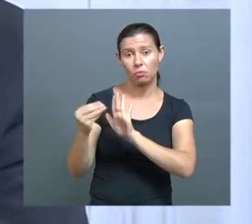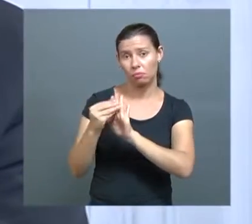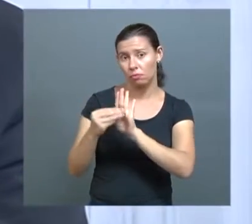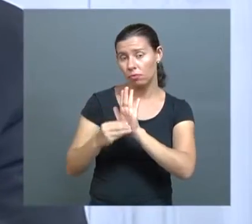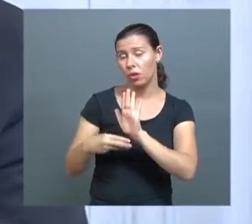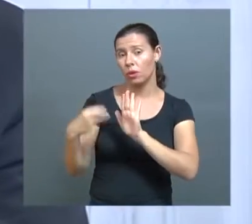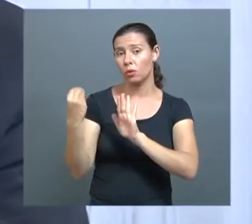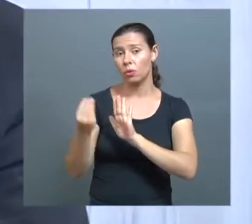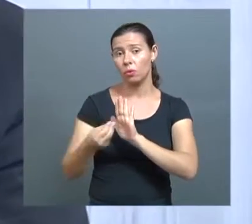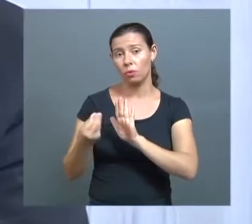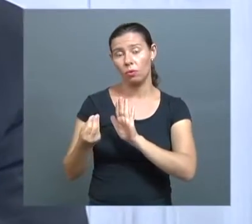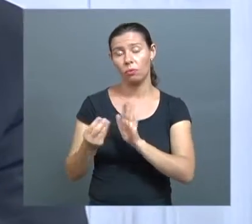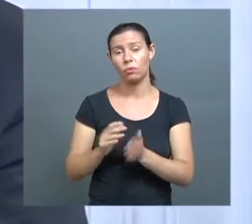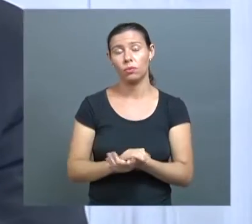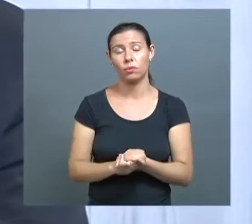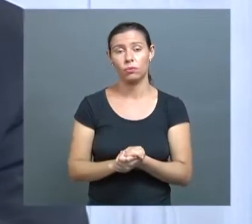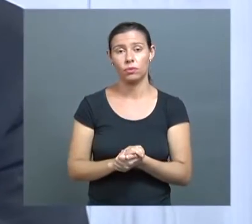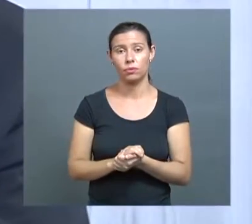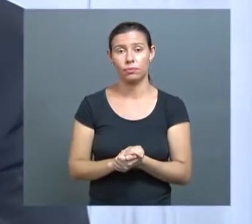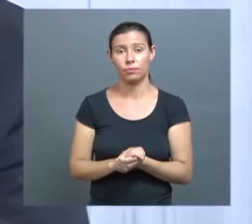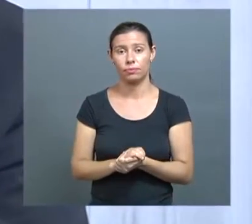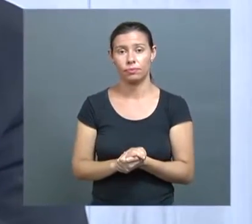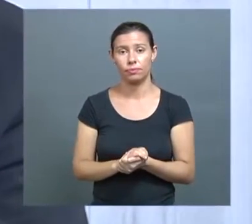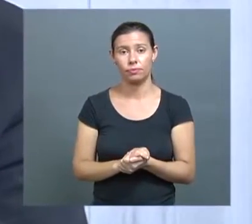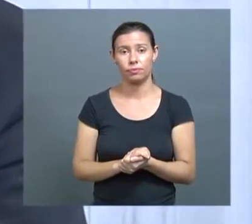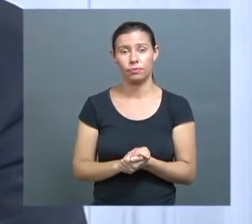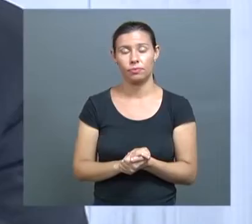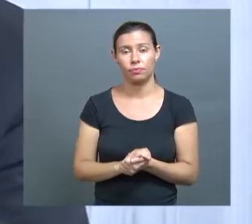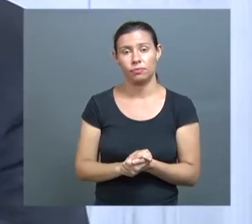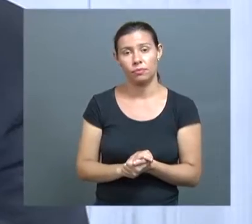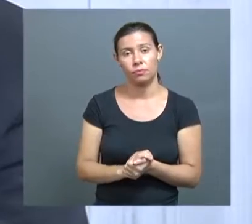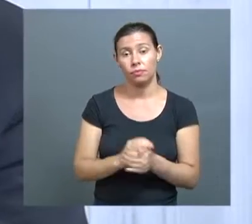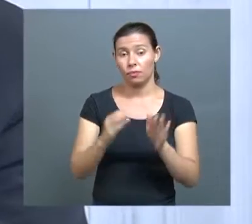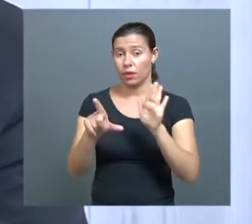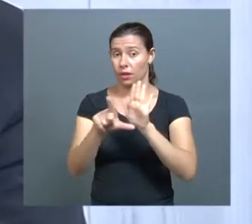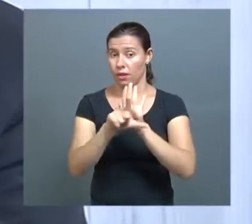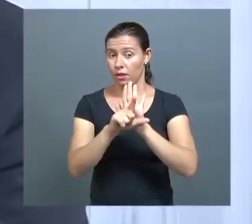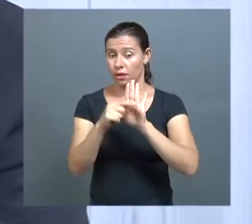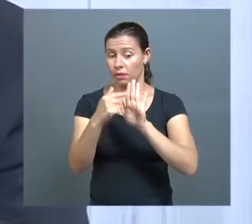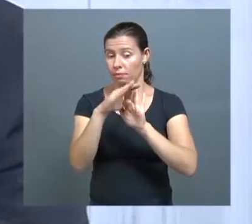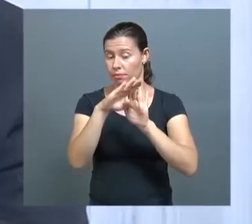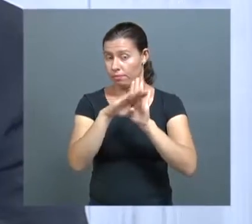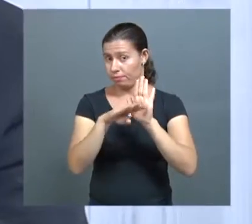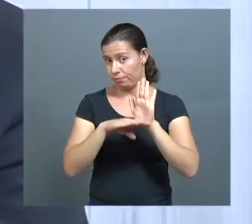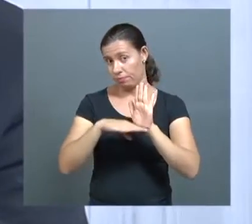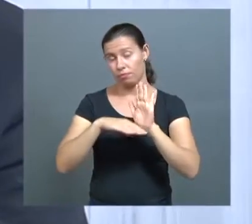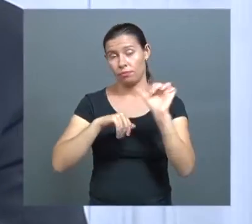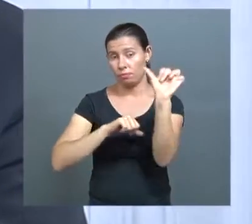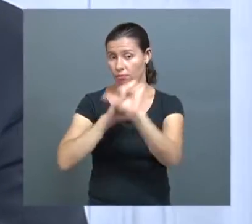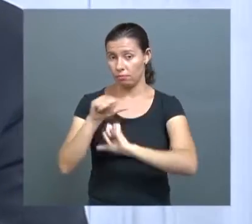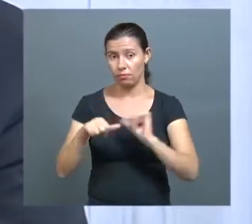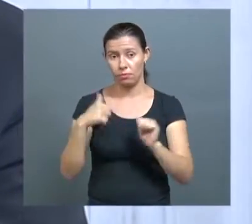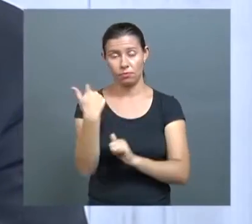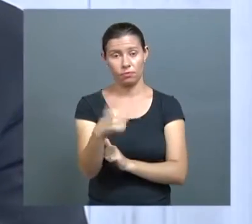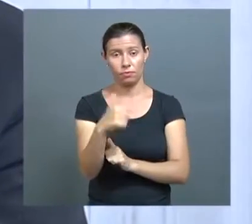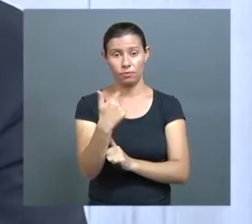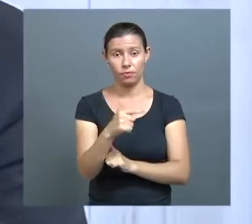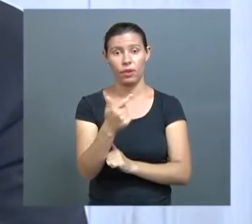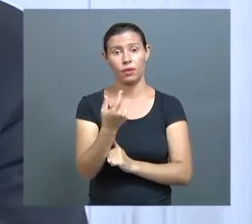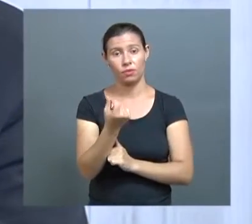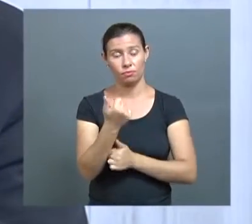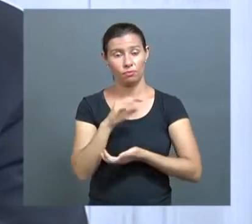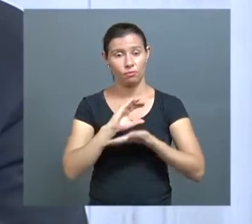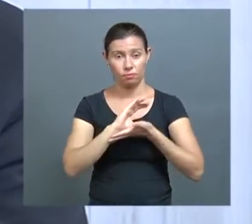houve, nesse meio tempo, nenhuma alteração da legislação que impedisse esse pagamento.